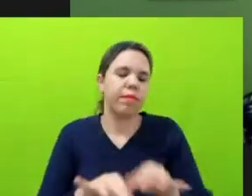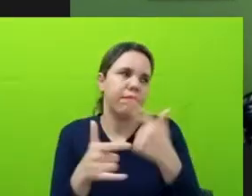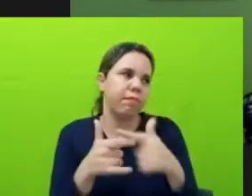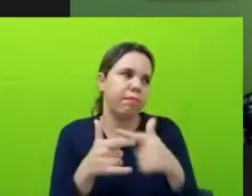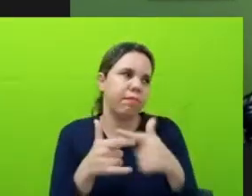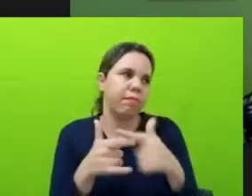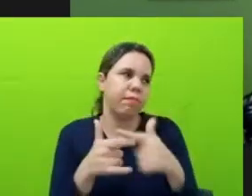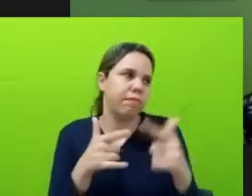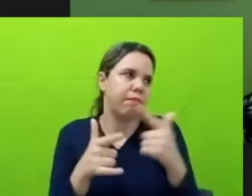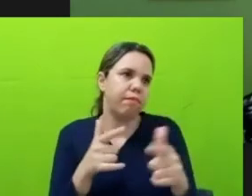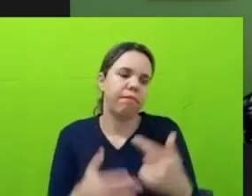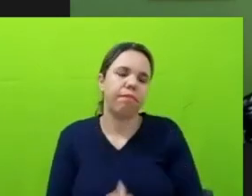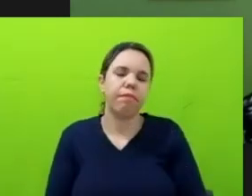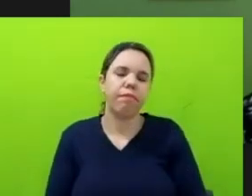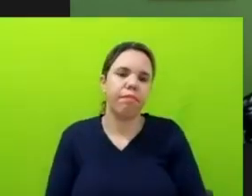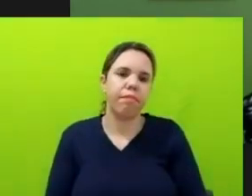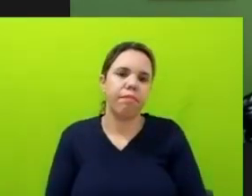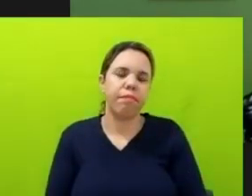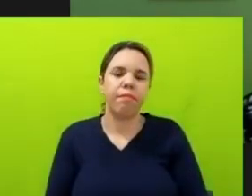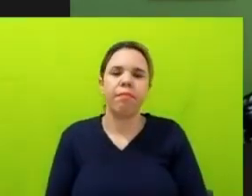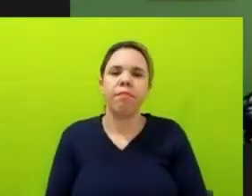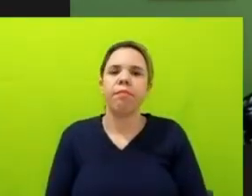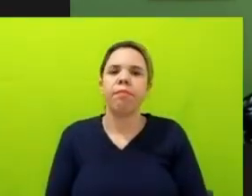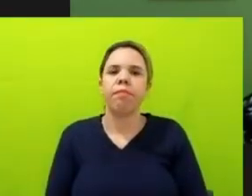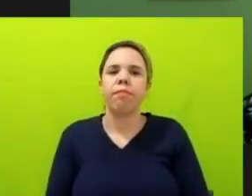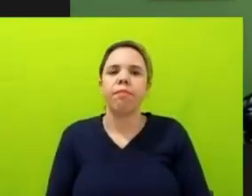é, para quem quer, é,